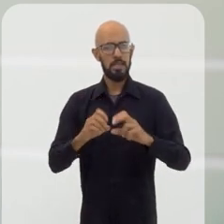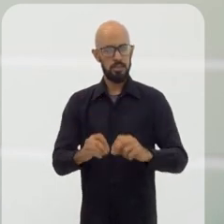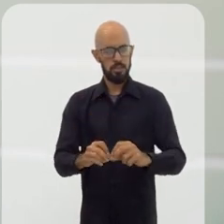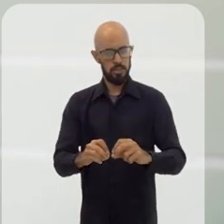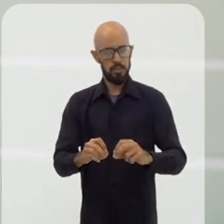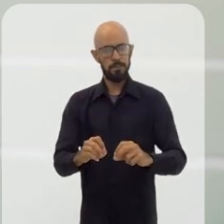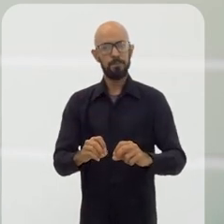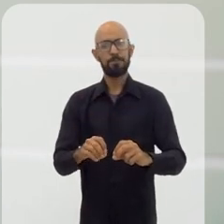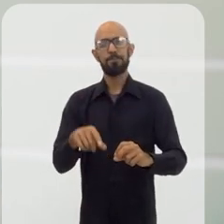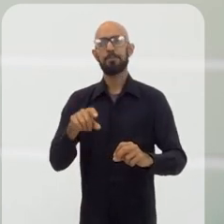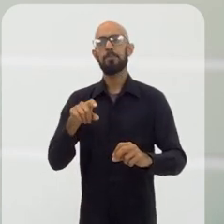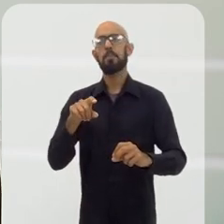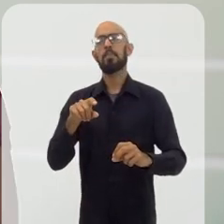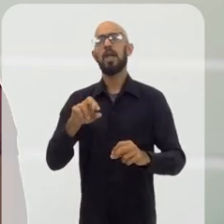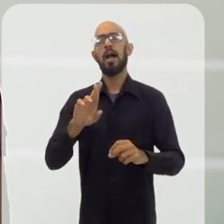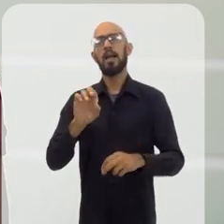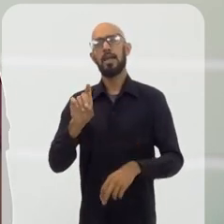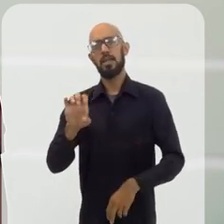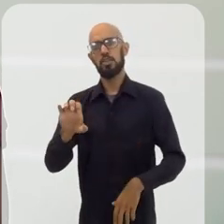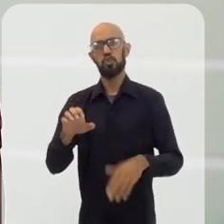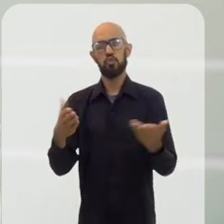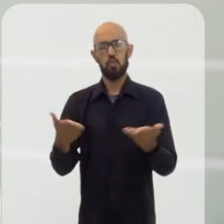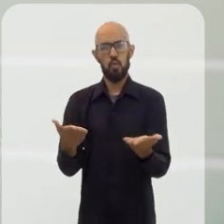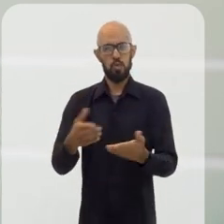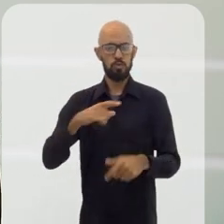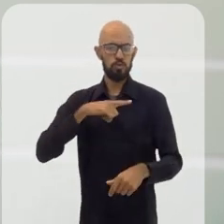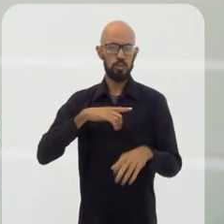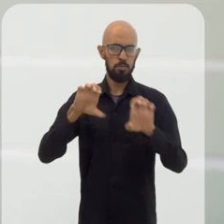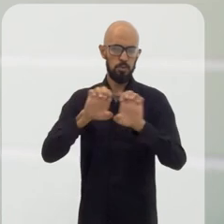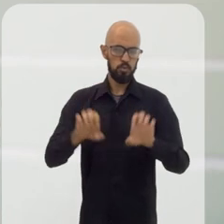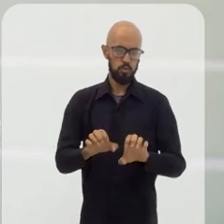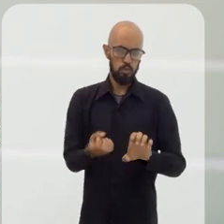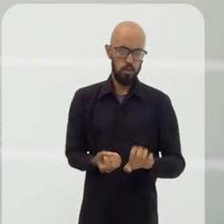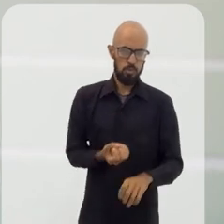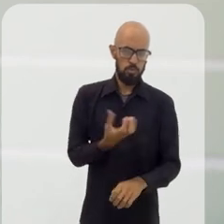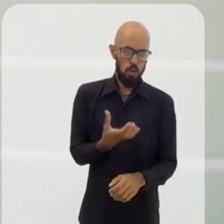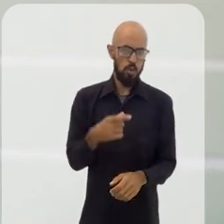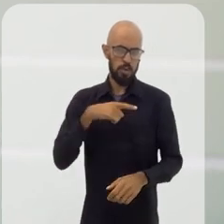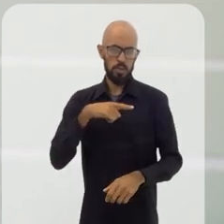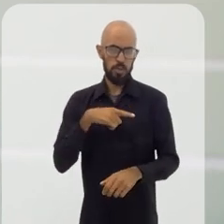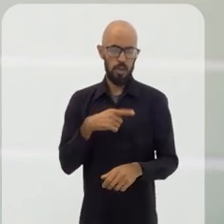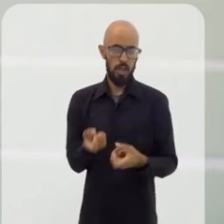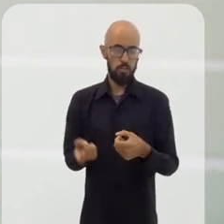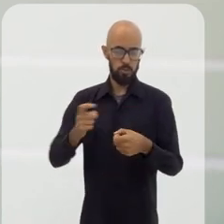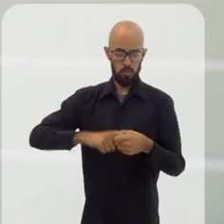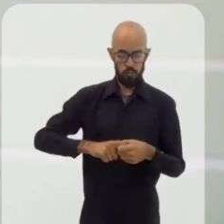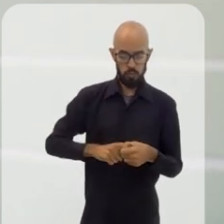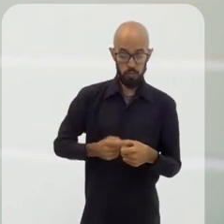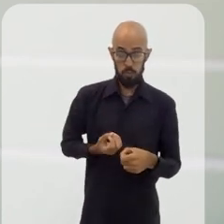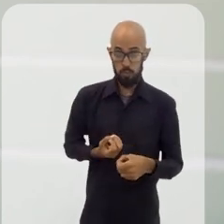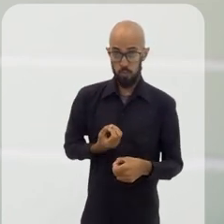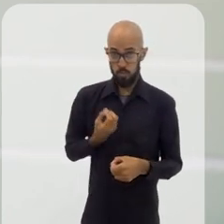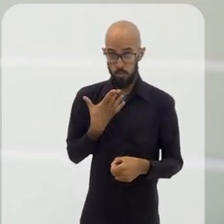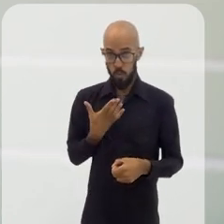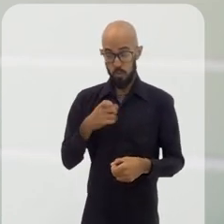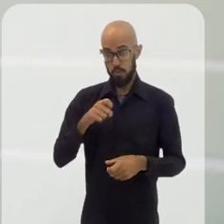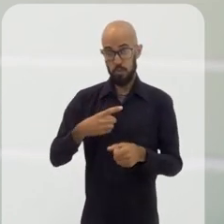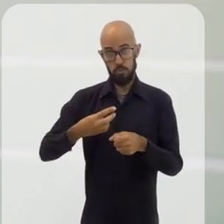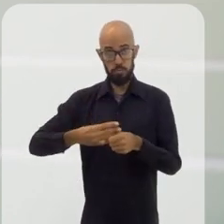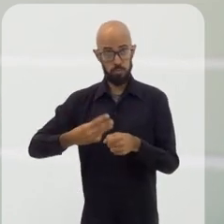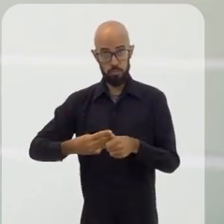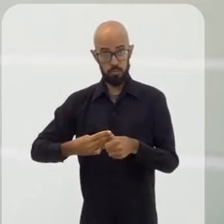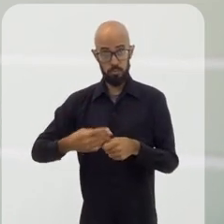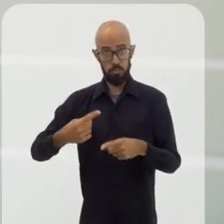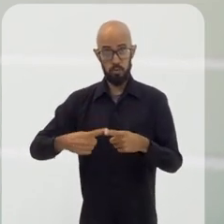em oncologia. Então, a nossa rede hoje é bem estruturada e traz um retorno enorme econômico para o município,